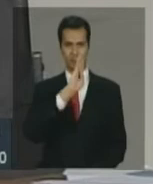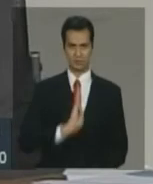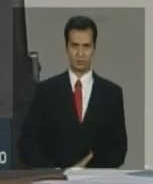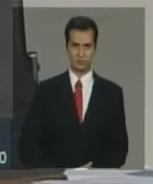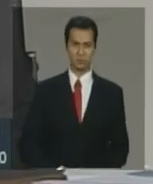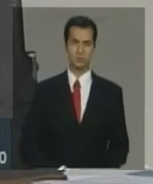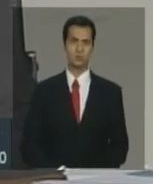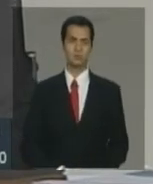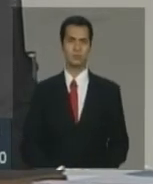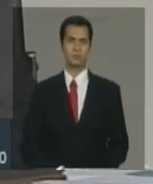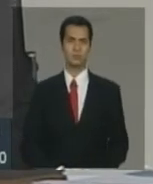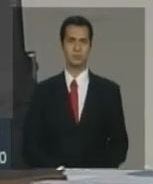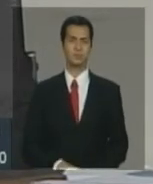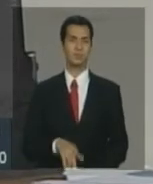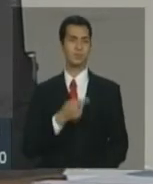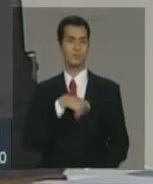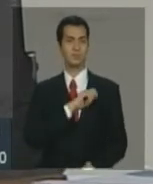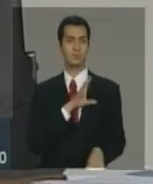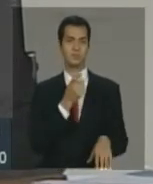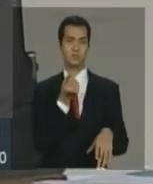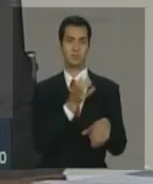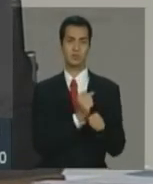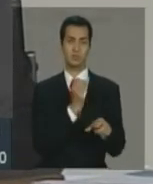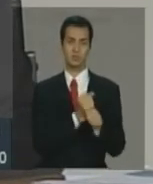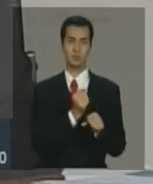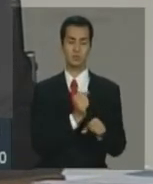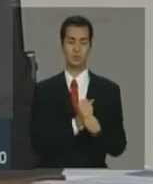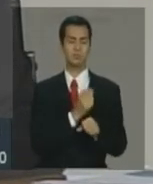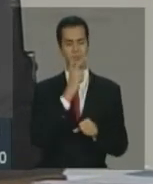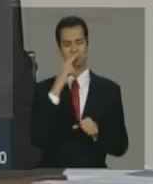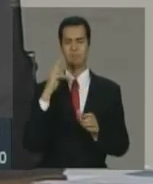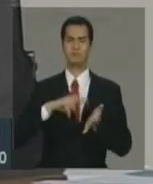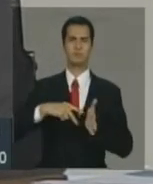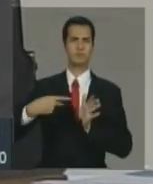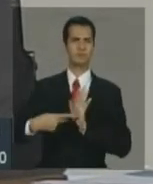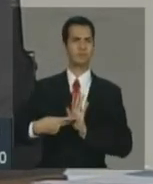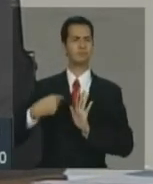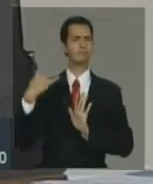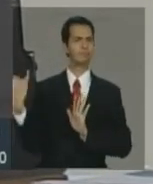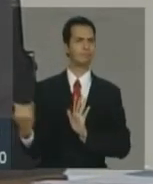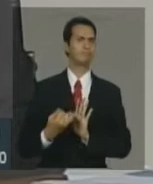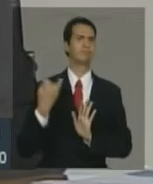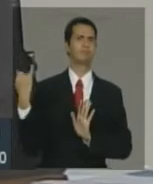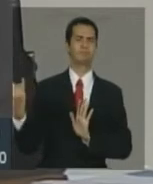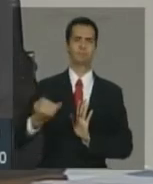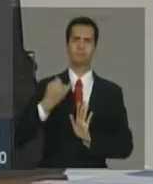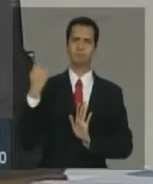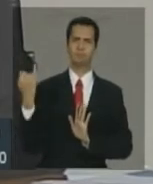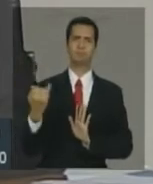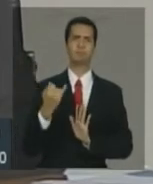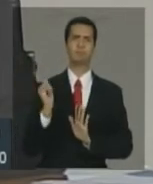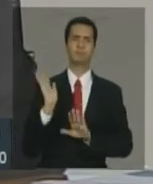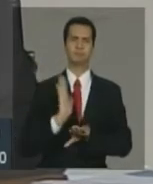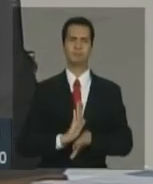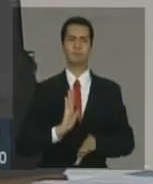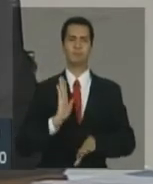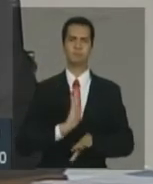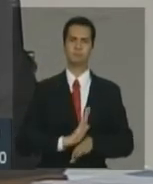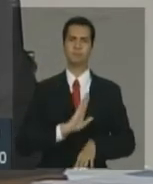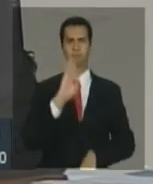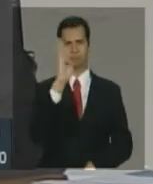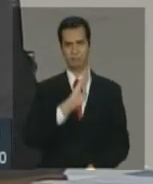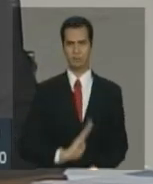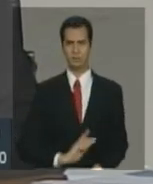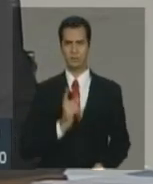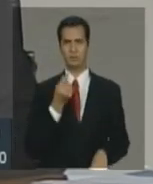uma das coisas mais significativas do último período em termos fiscais, porque,